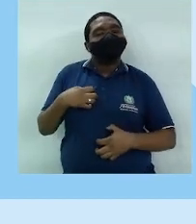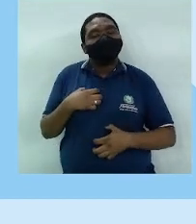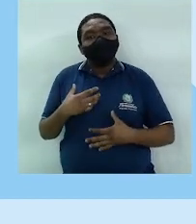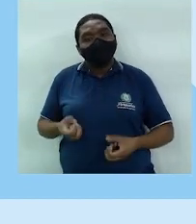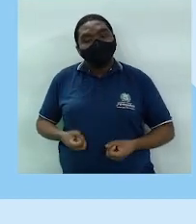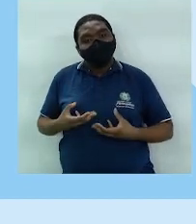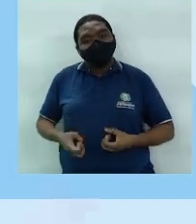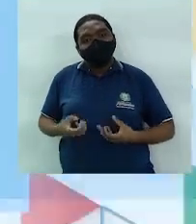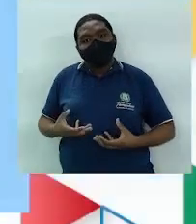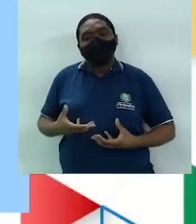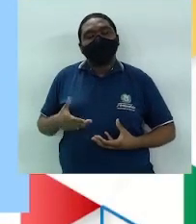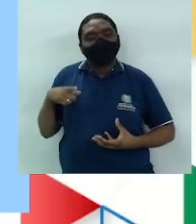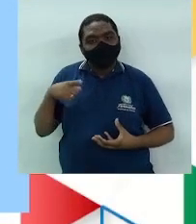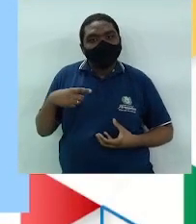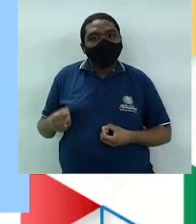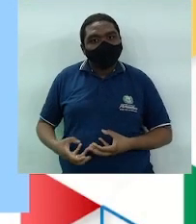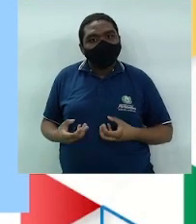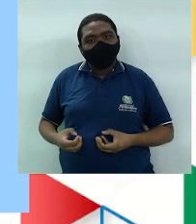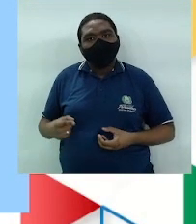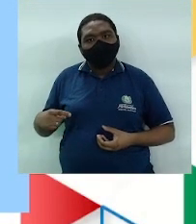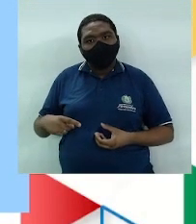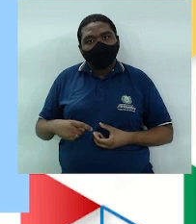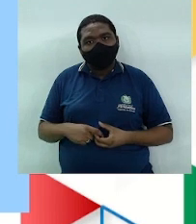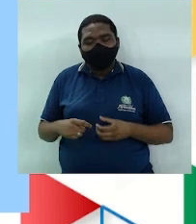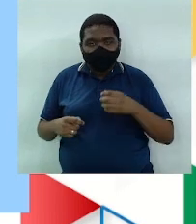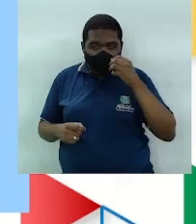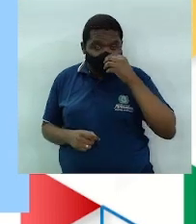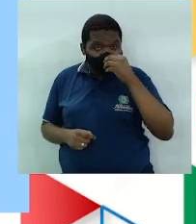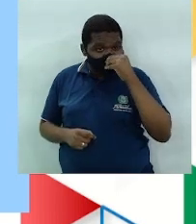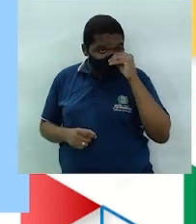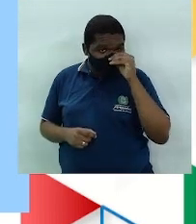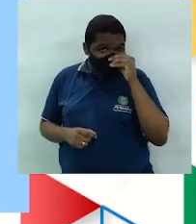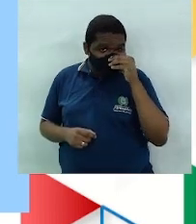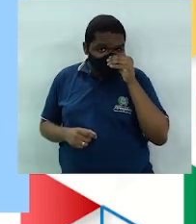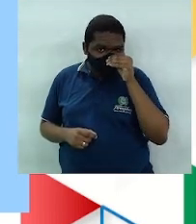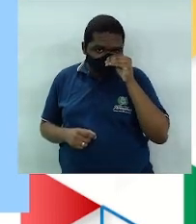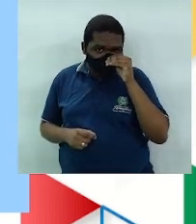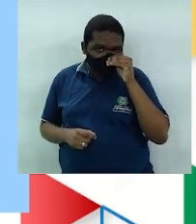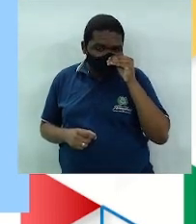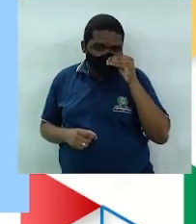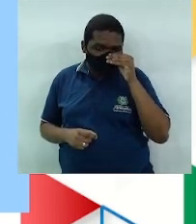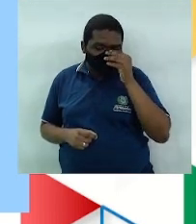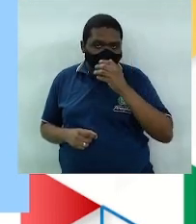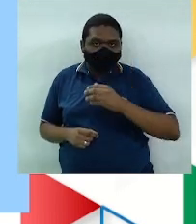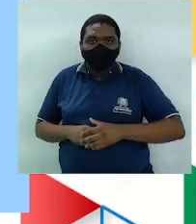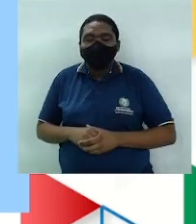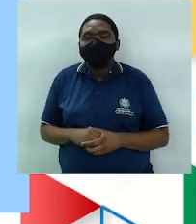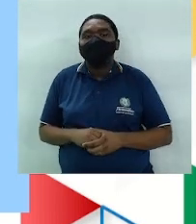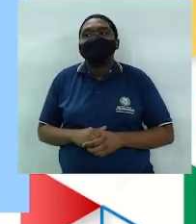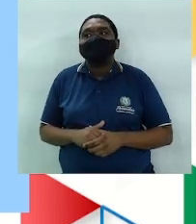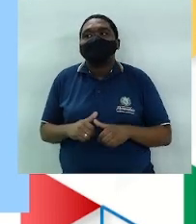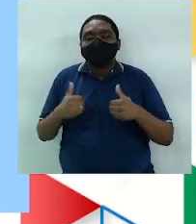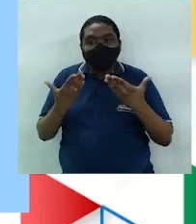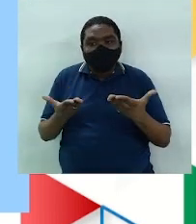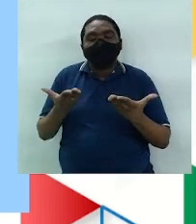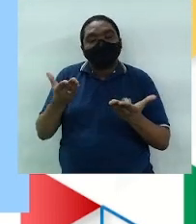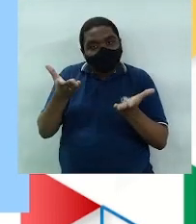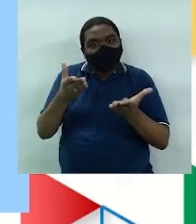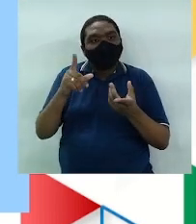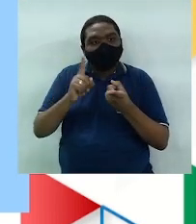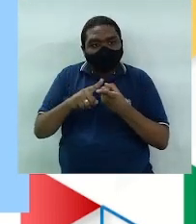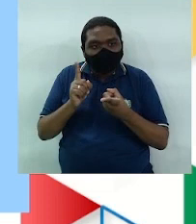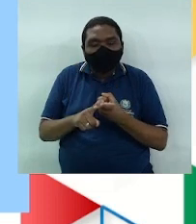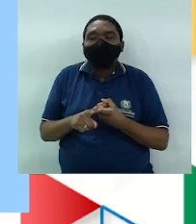ovários a liberar o ócito, tá certo? Que é o LH. O ócito 2, que é o LH. Então, também é um método